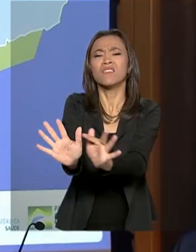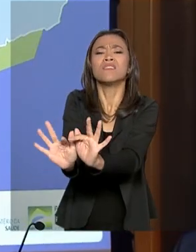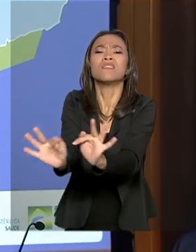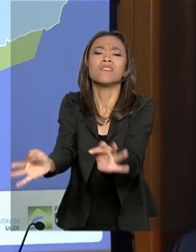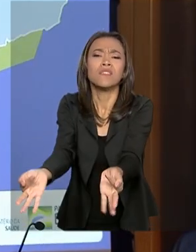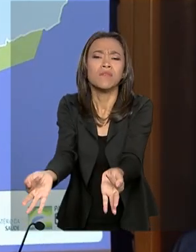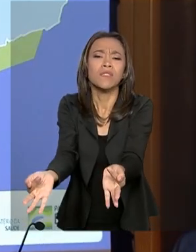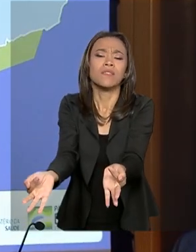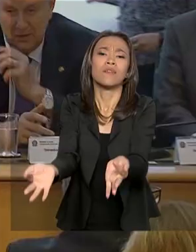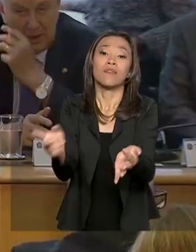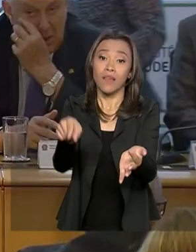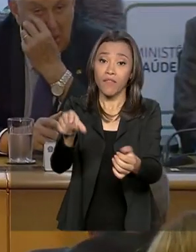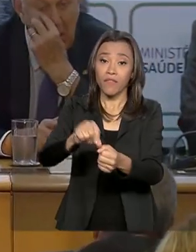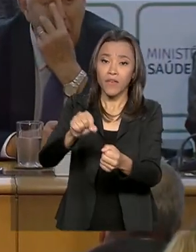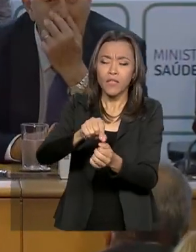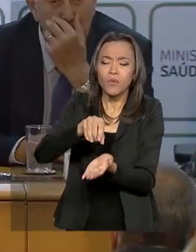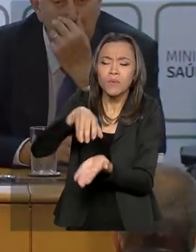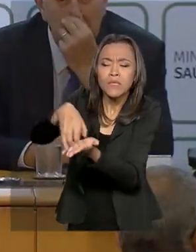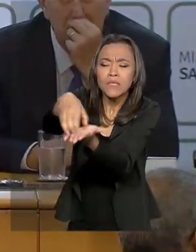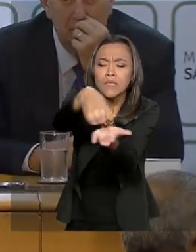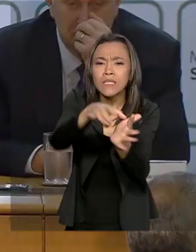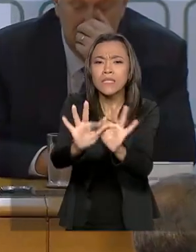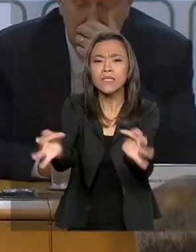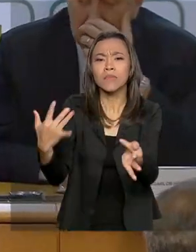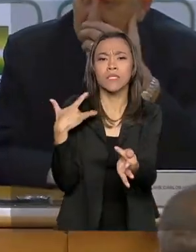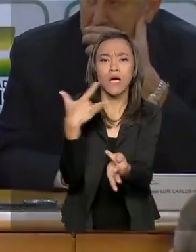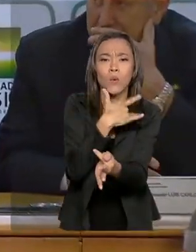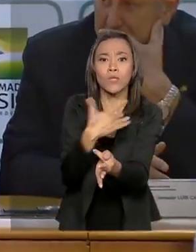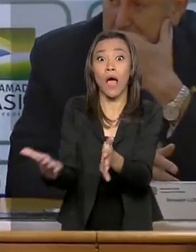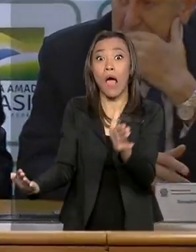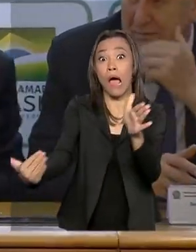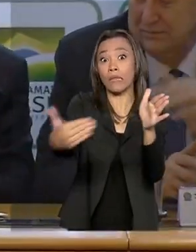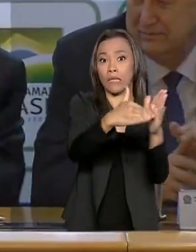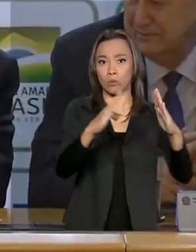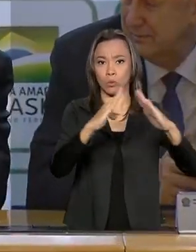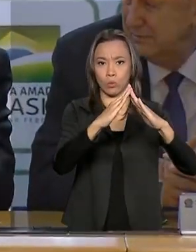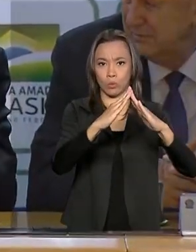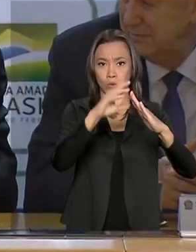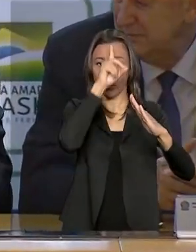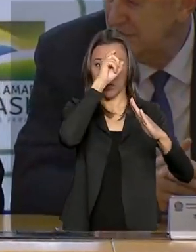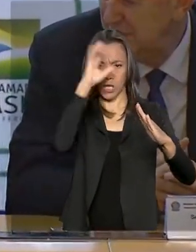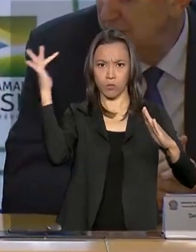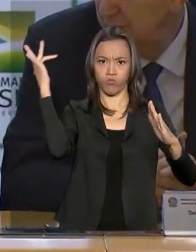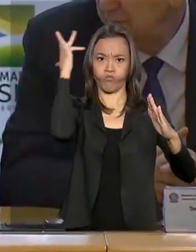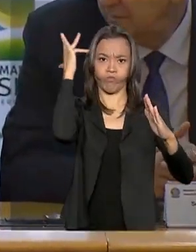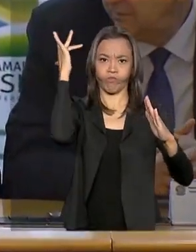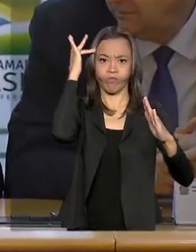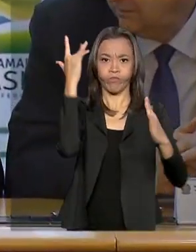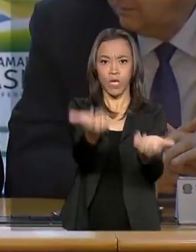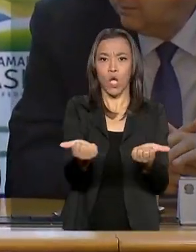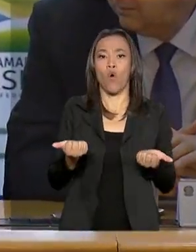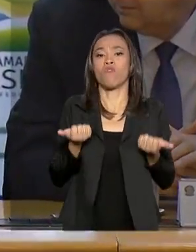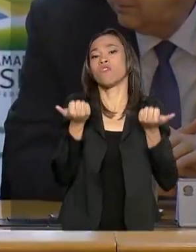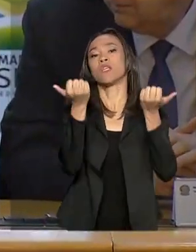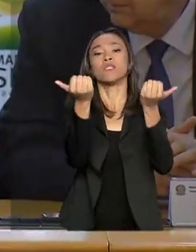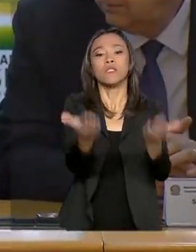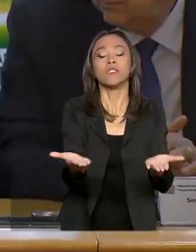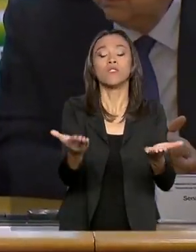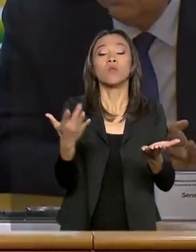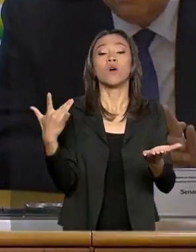simples, realizados em unidades básicas de saúde, até os mais complexos, oferecidos em hospitais gerais,